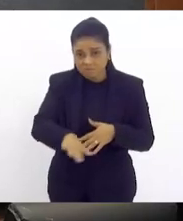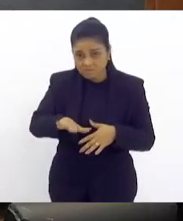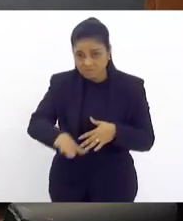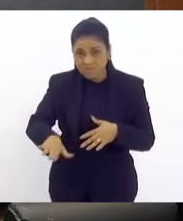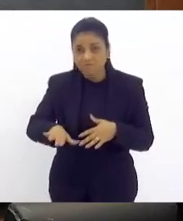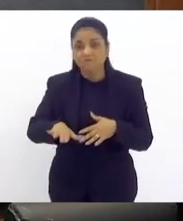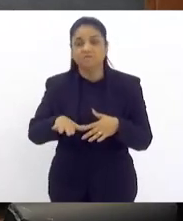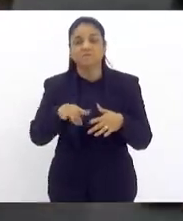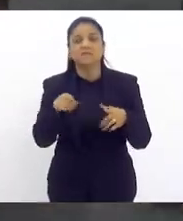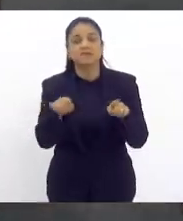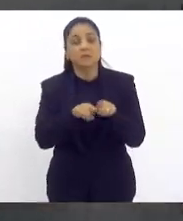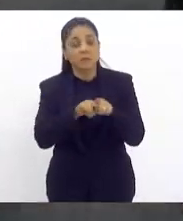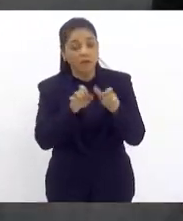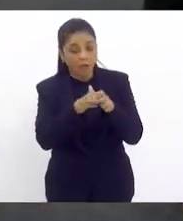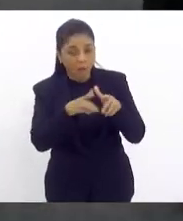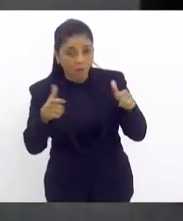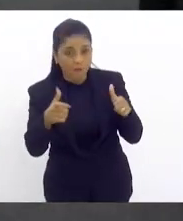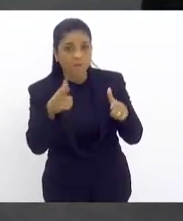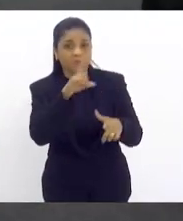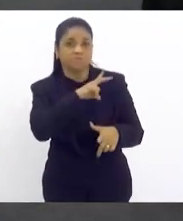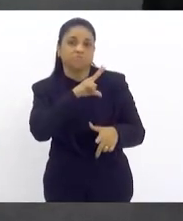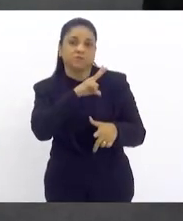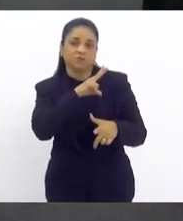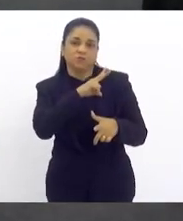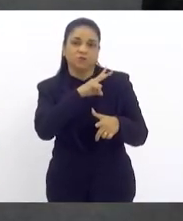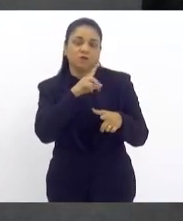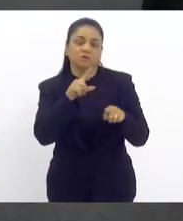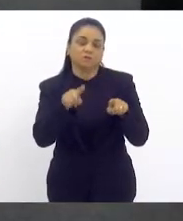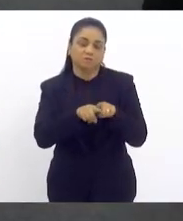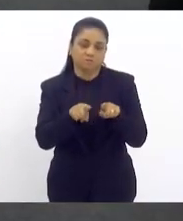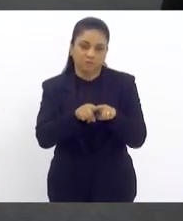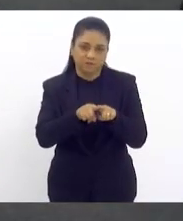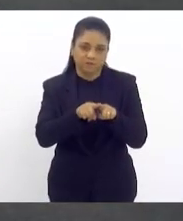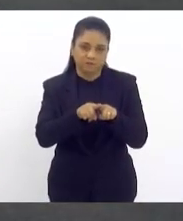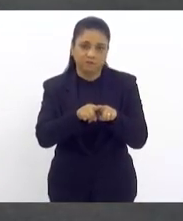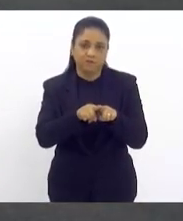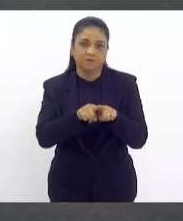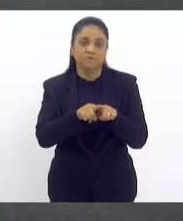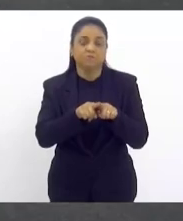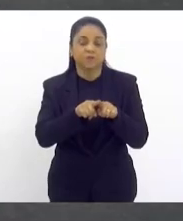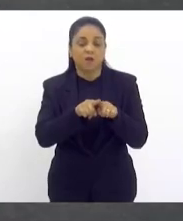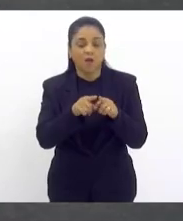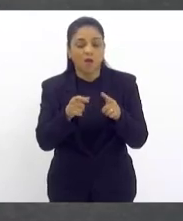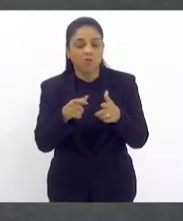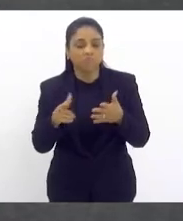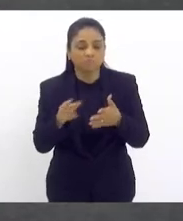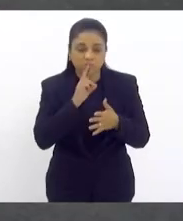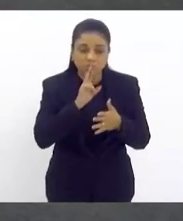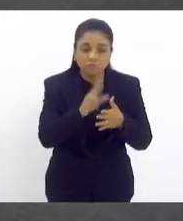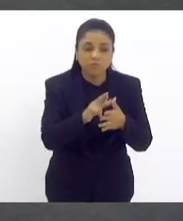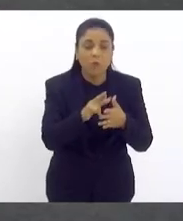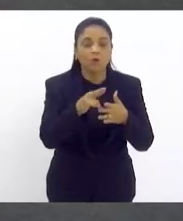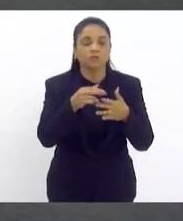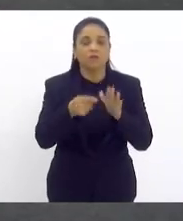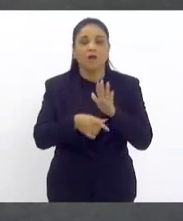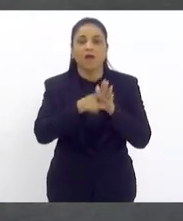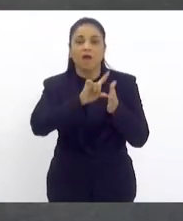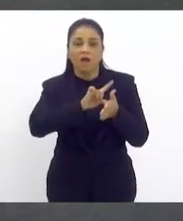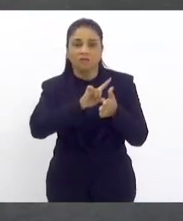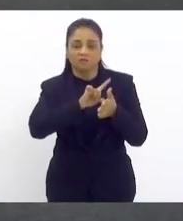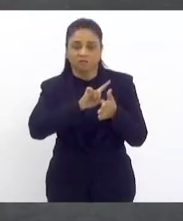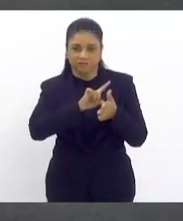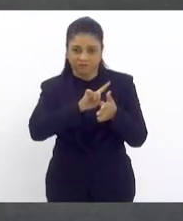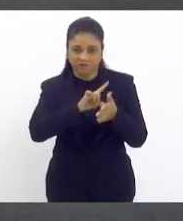também no setor privado, o que é muito importante para ampliar o escopo de diagnóstico precoce. A gente fez uma